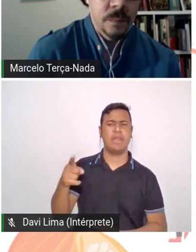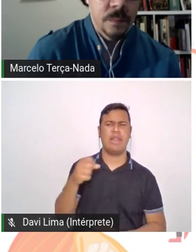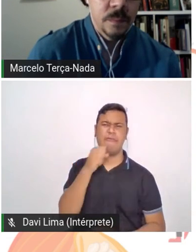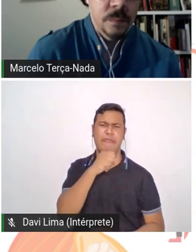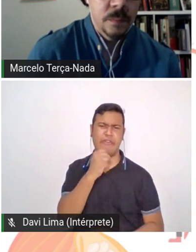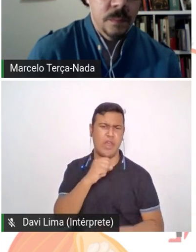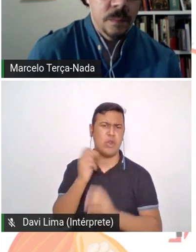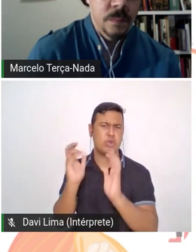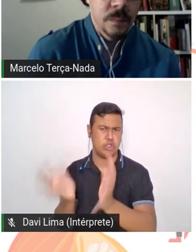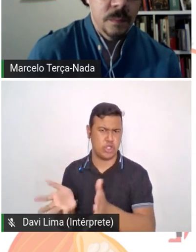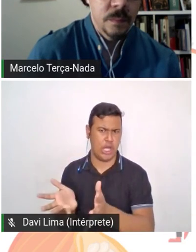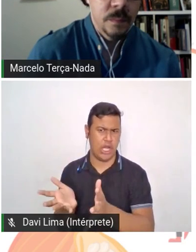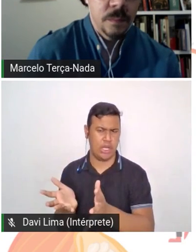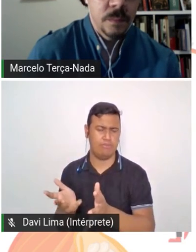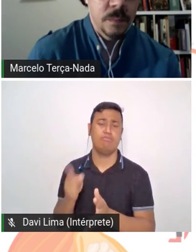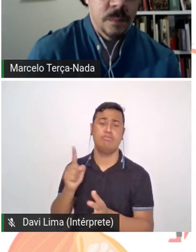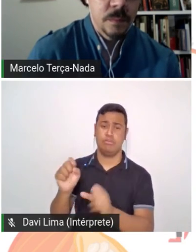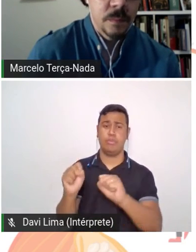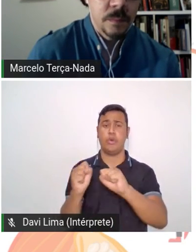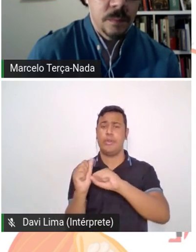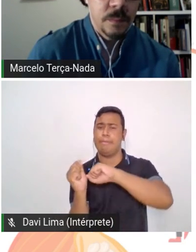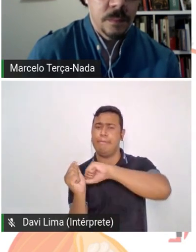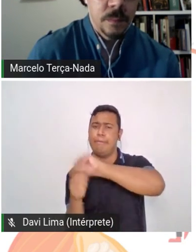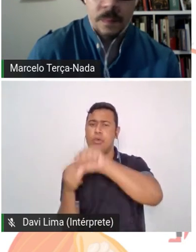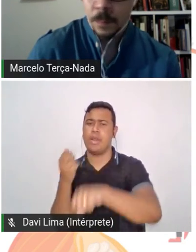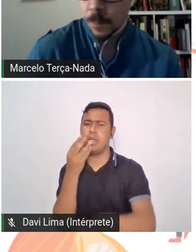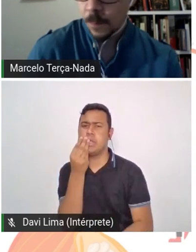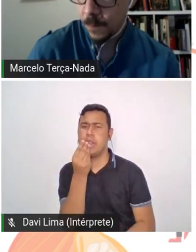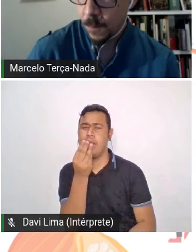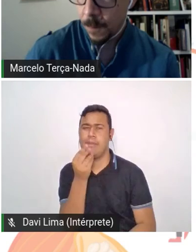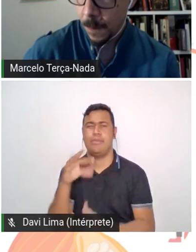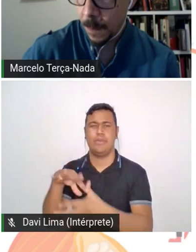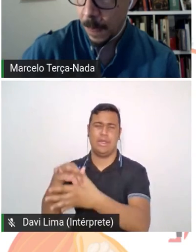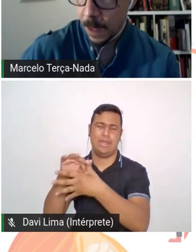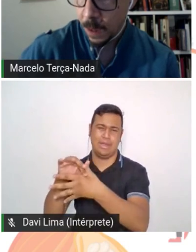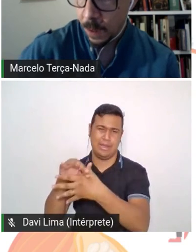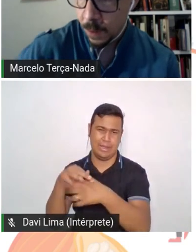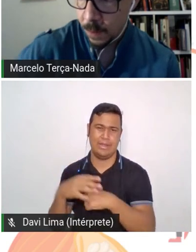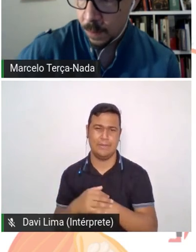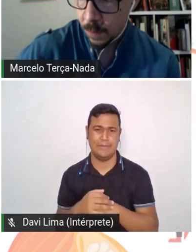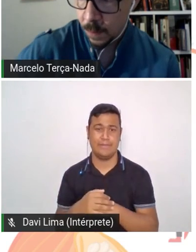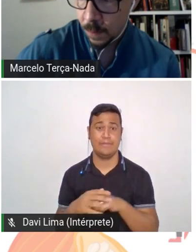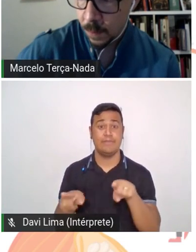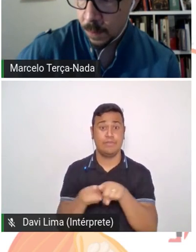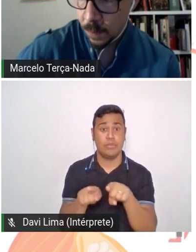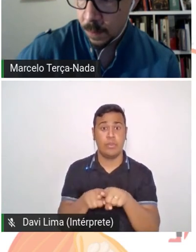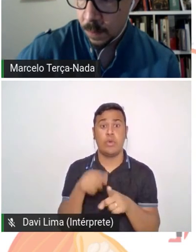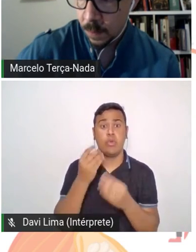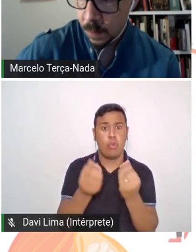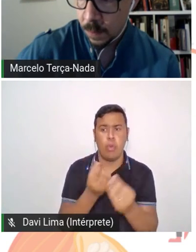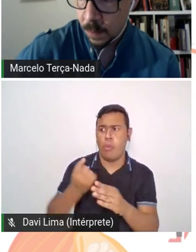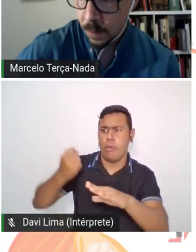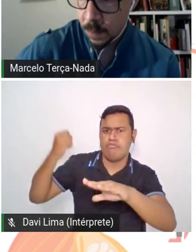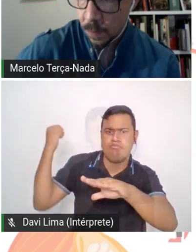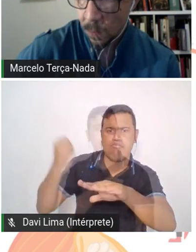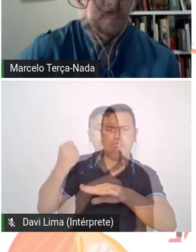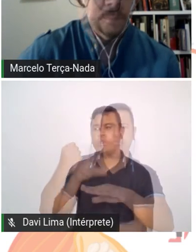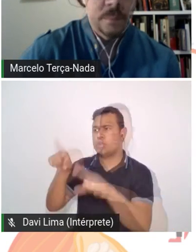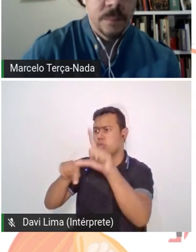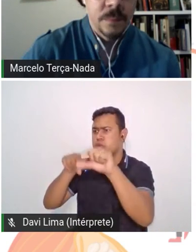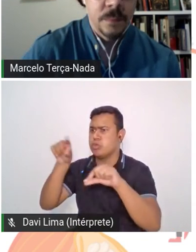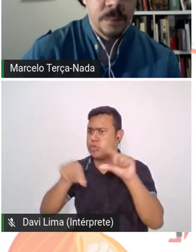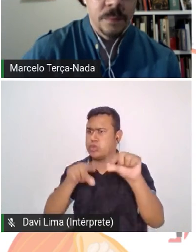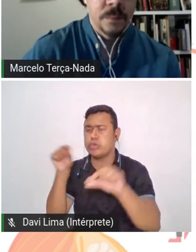Então, isso altera o sabor dessa carne. O próprio manejo vai alterar isso também.